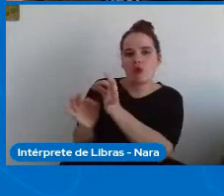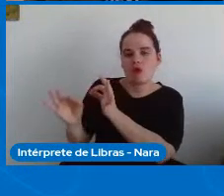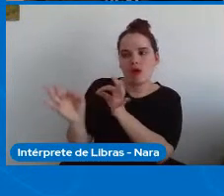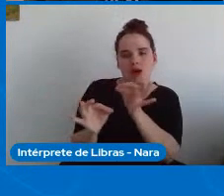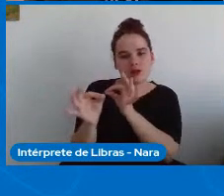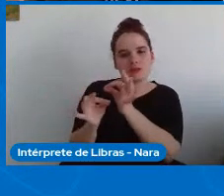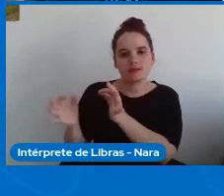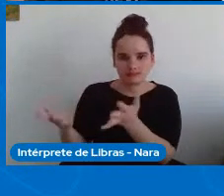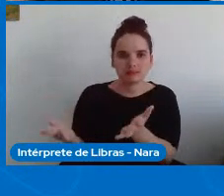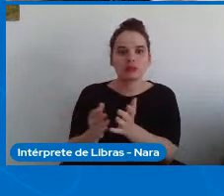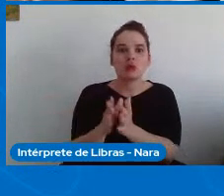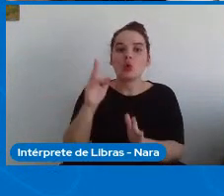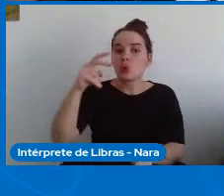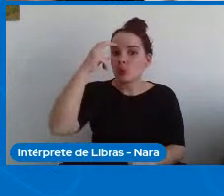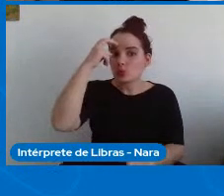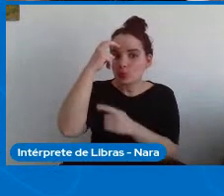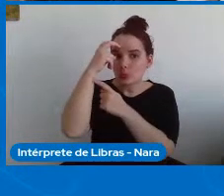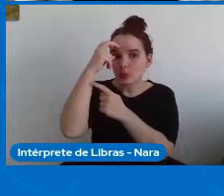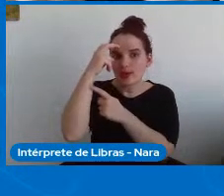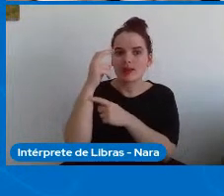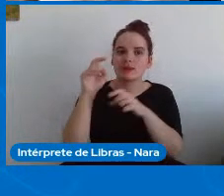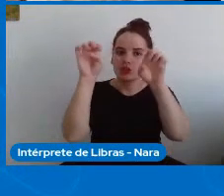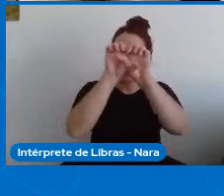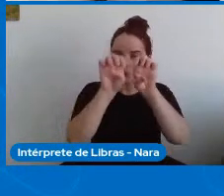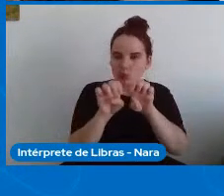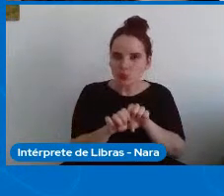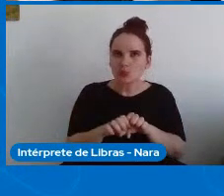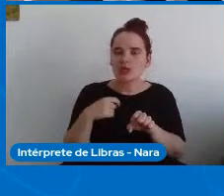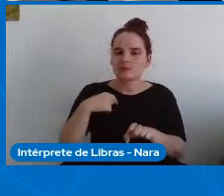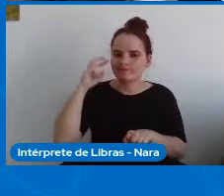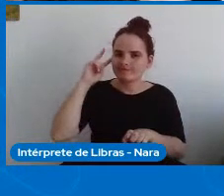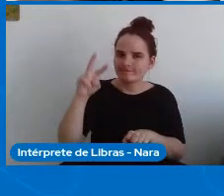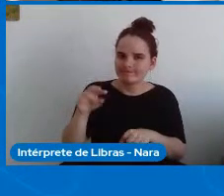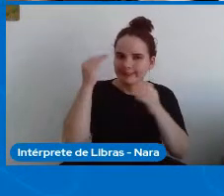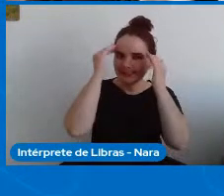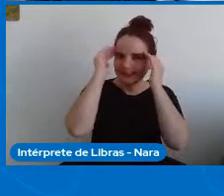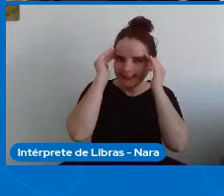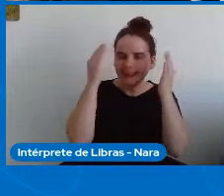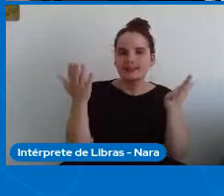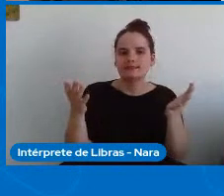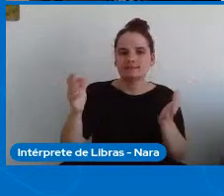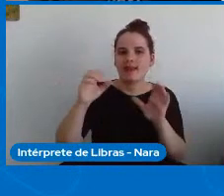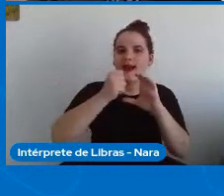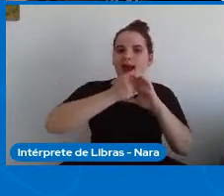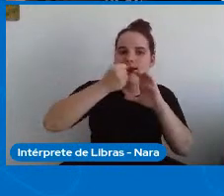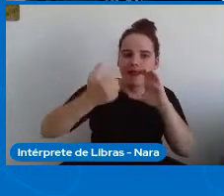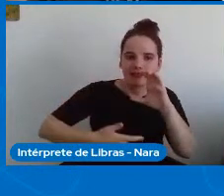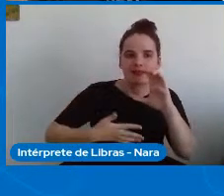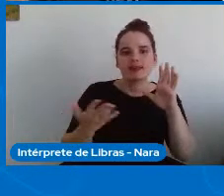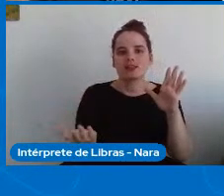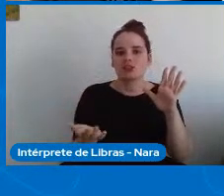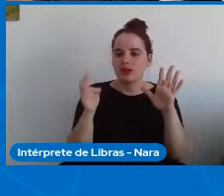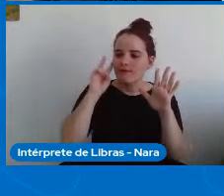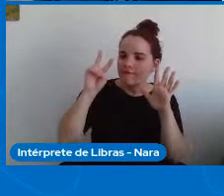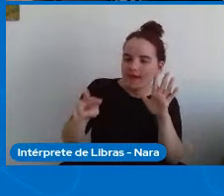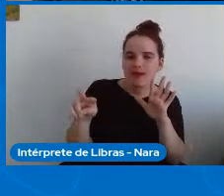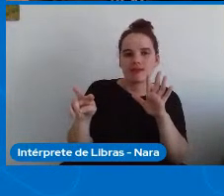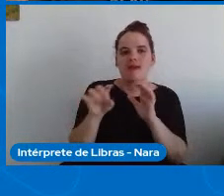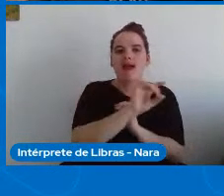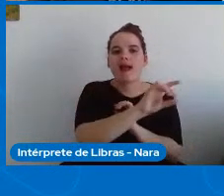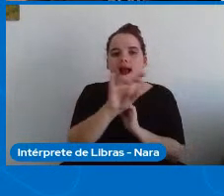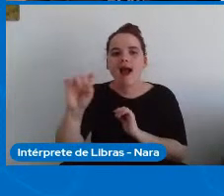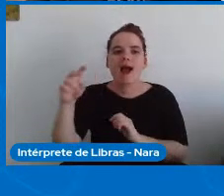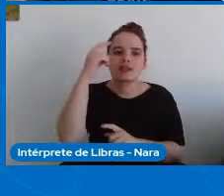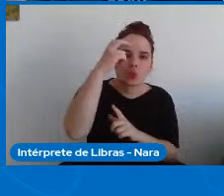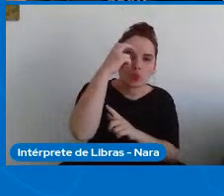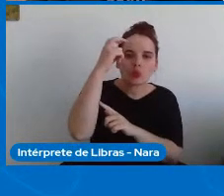do modo que nós pudéssemos caracterizar, comparar e analisar diferentes culturas. Ele chega